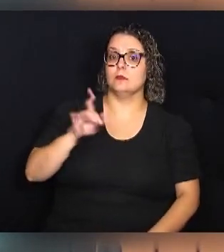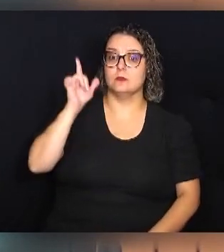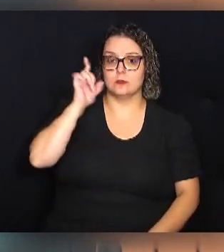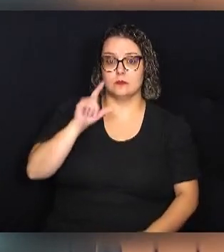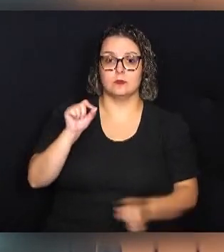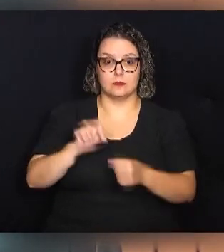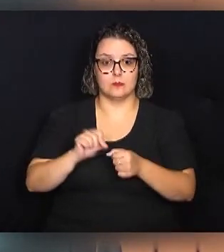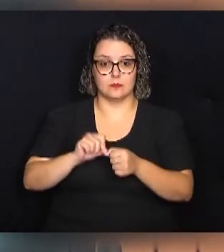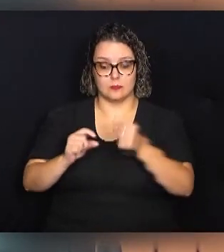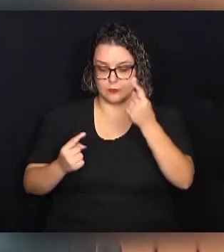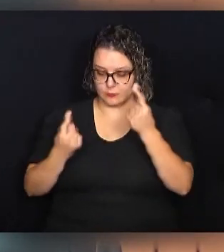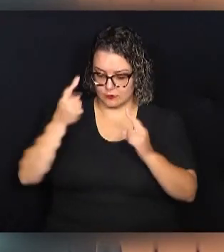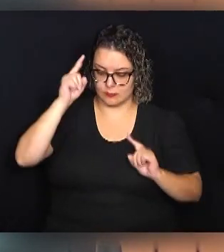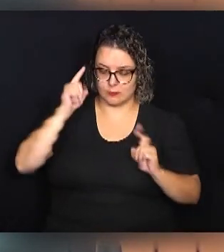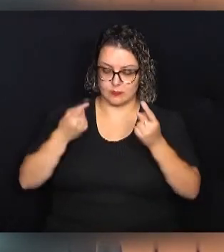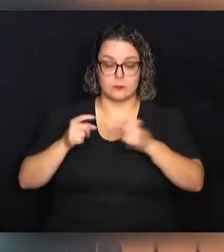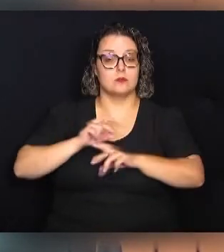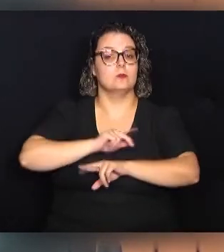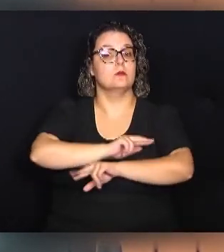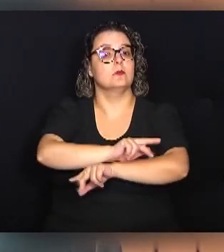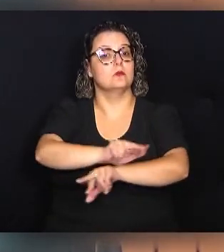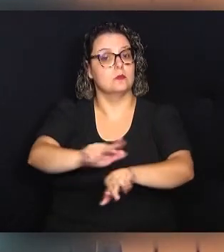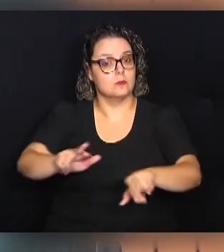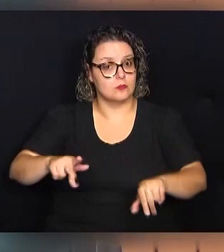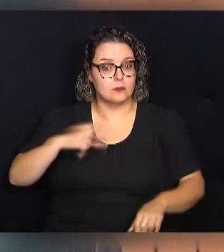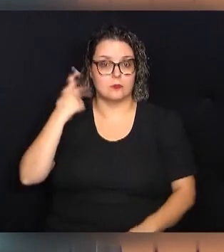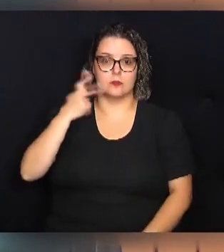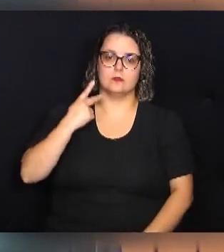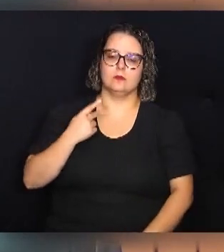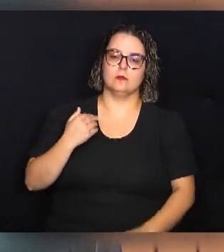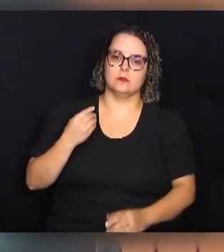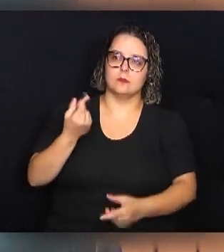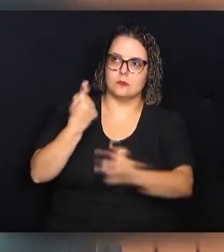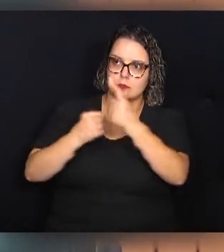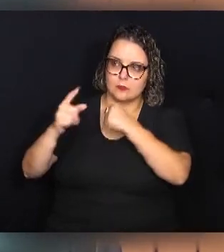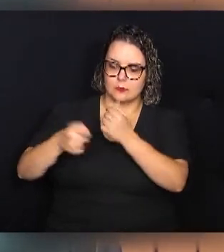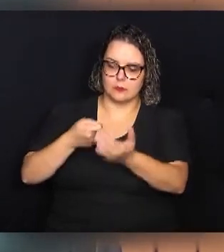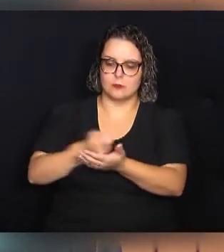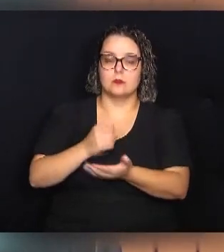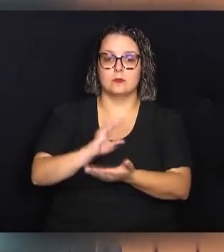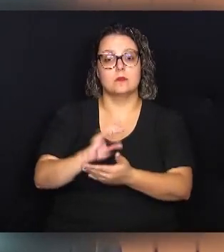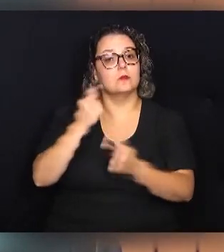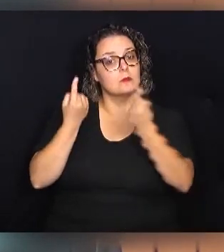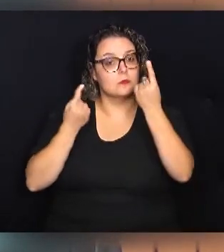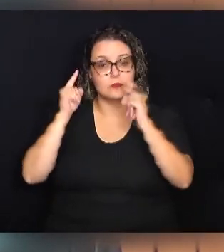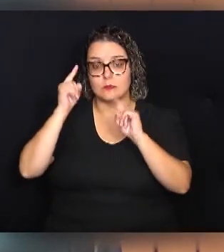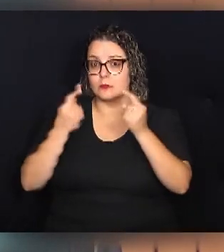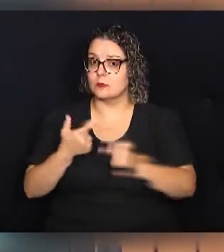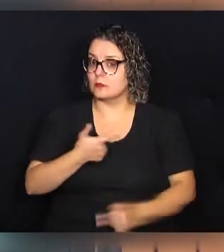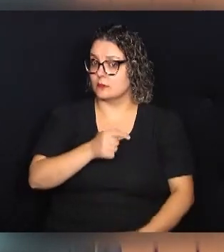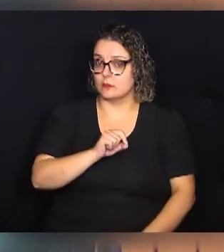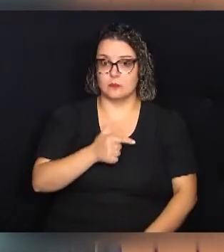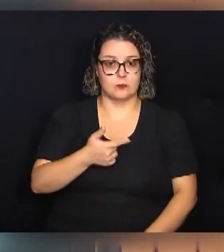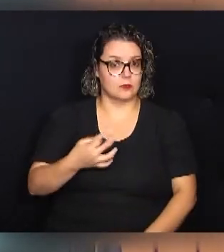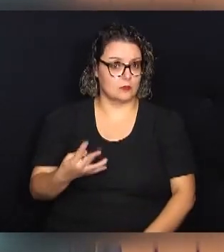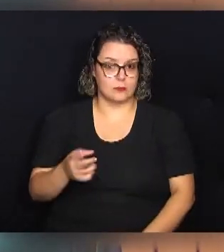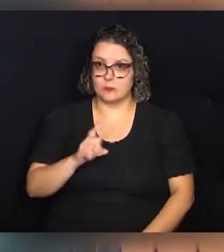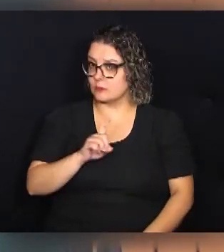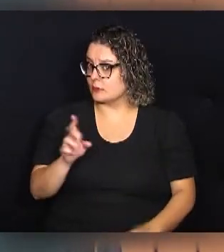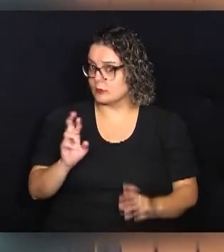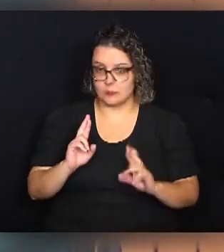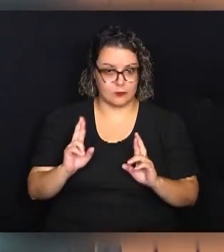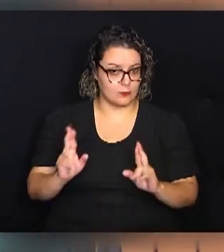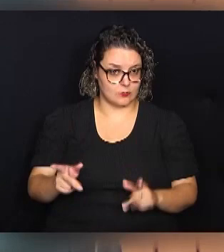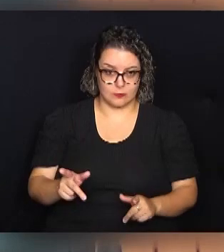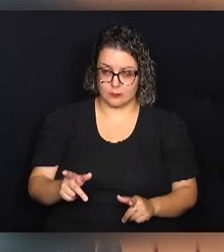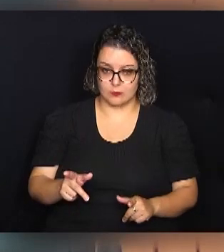Carnaval porque vários vereadores mandaram emendas para o Carnaval e 2024 não é diferente. Com